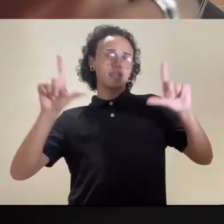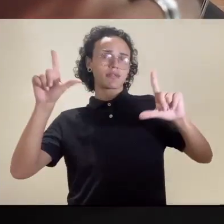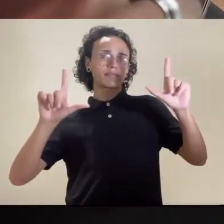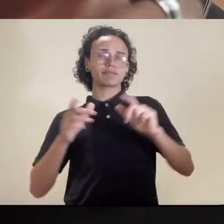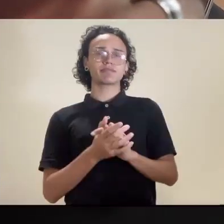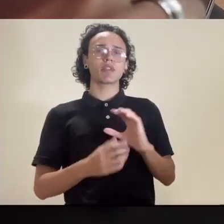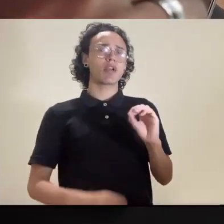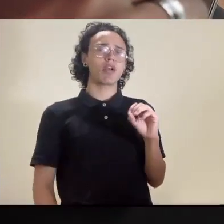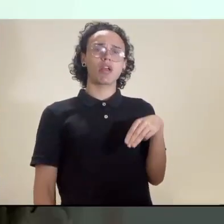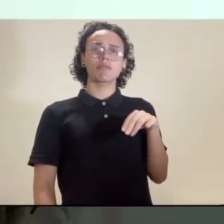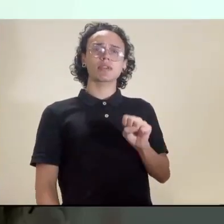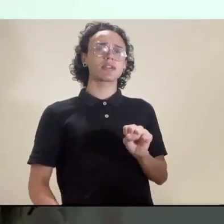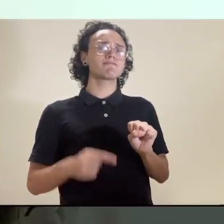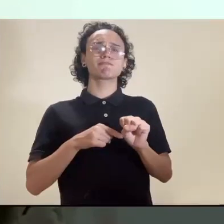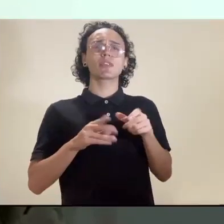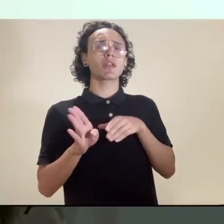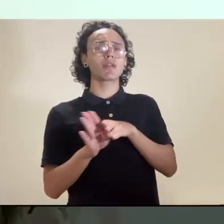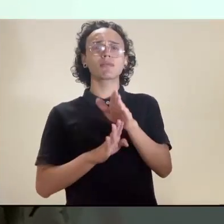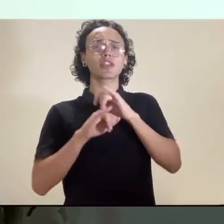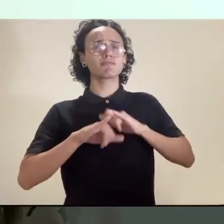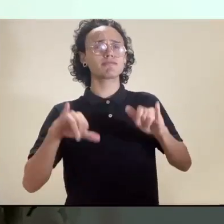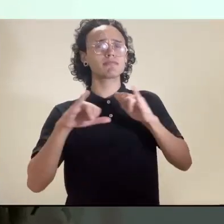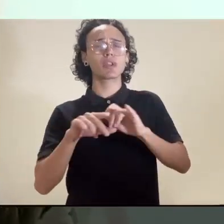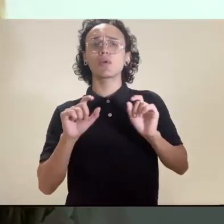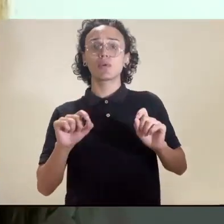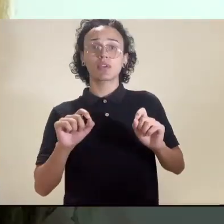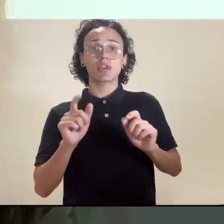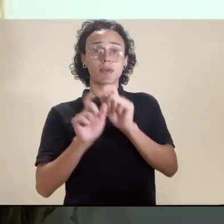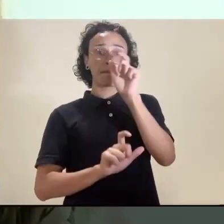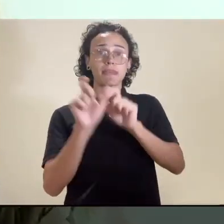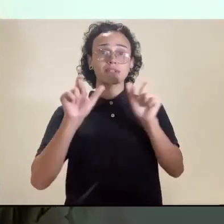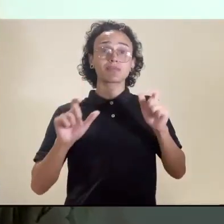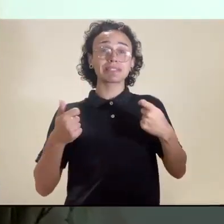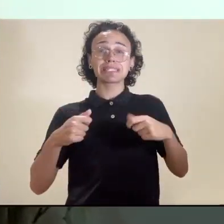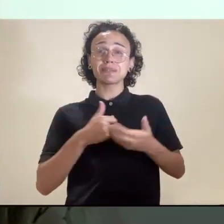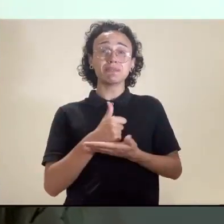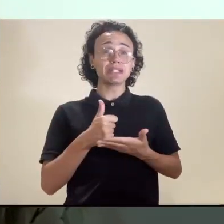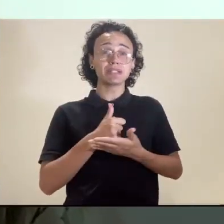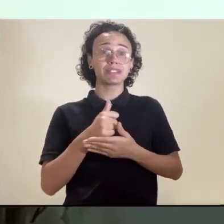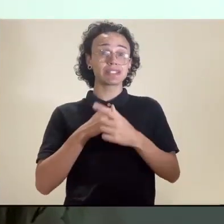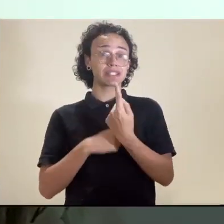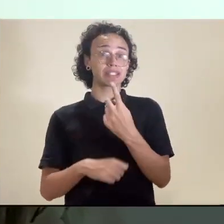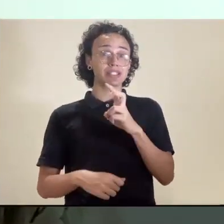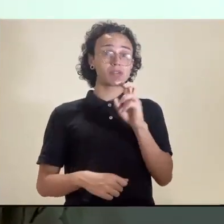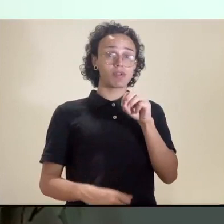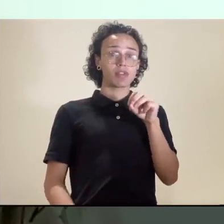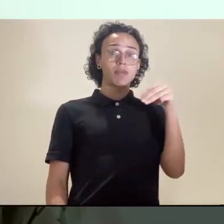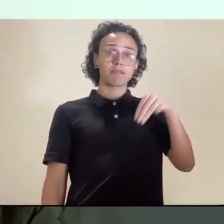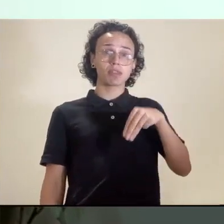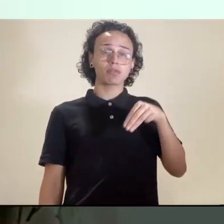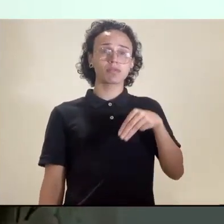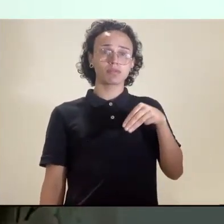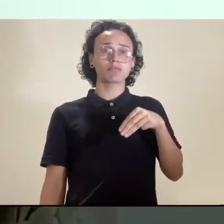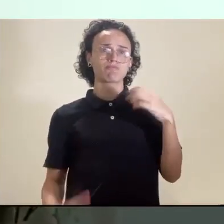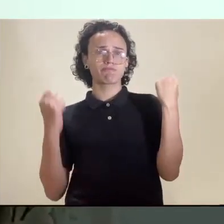tablet e televisão. A Organização Mundial da Saúde recomenda que as pessoas façam pelo menos